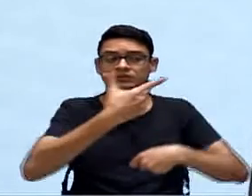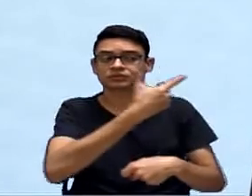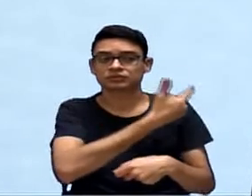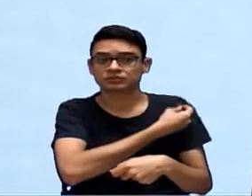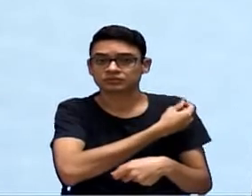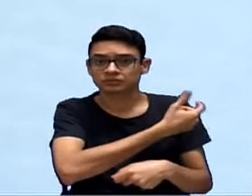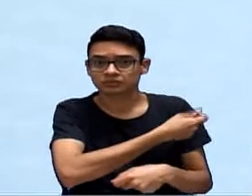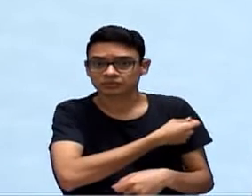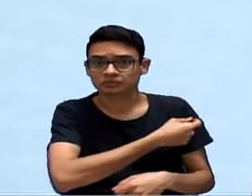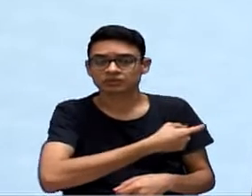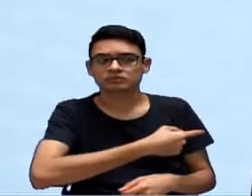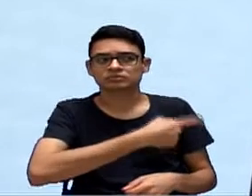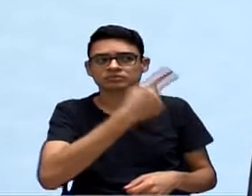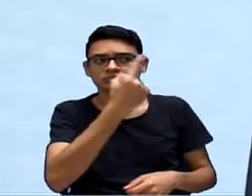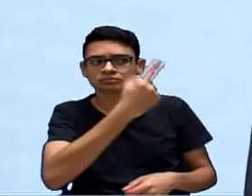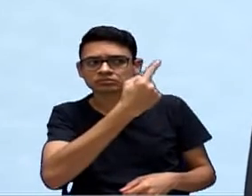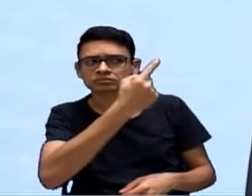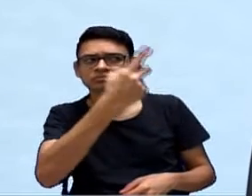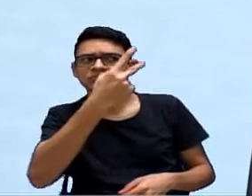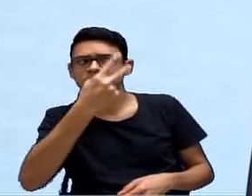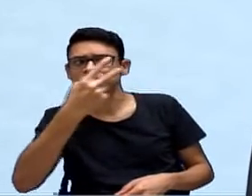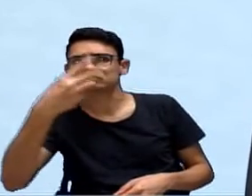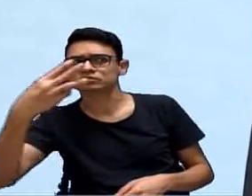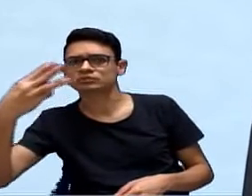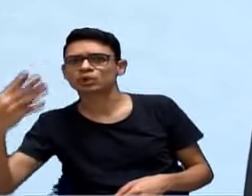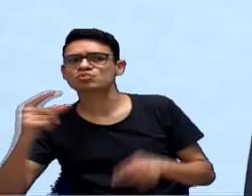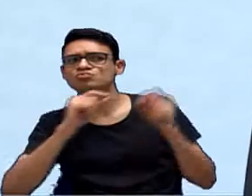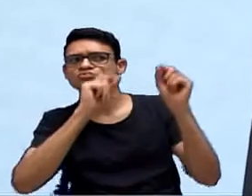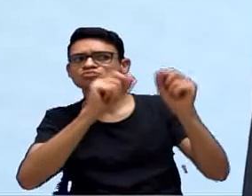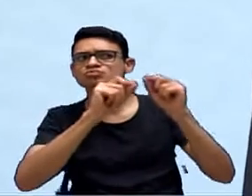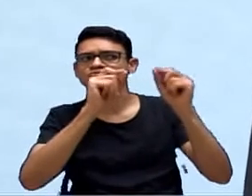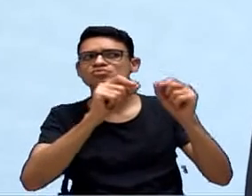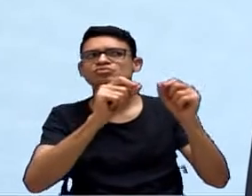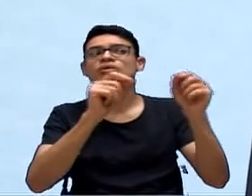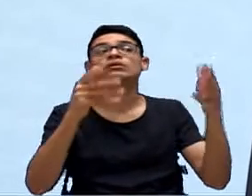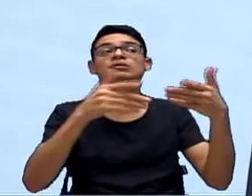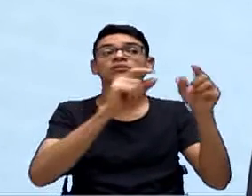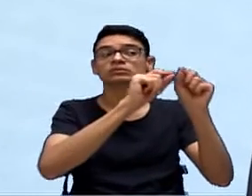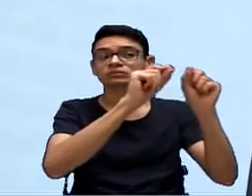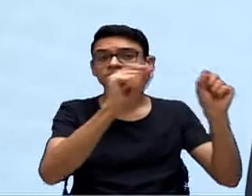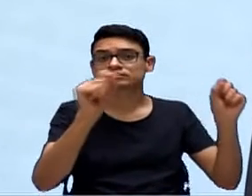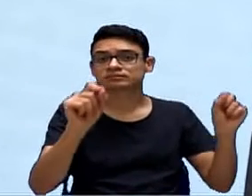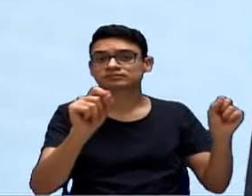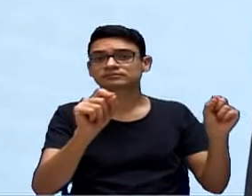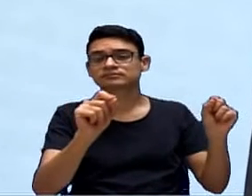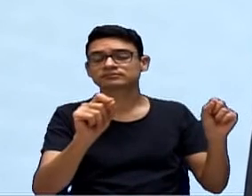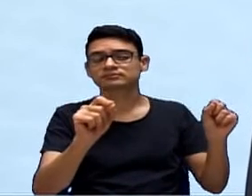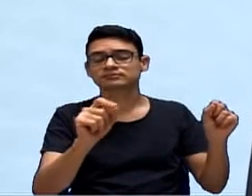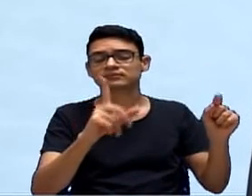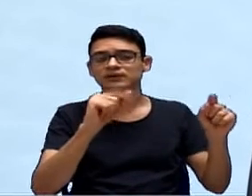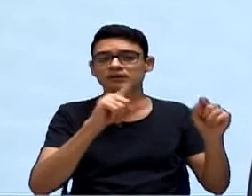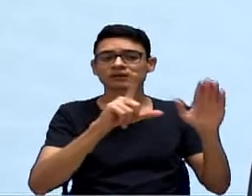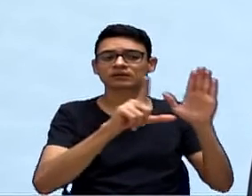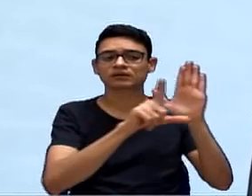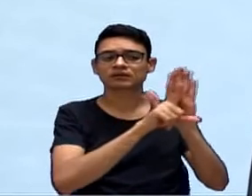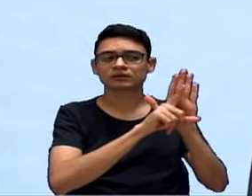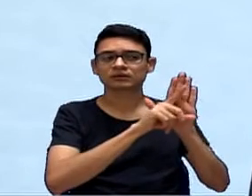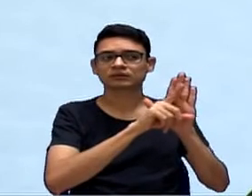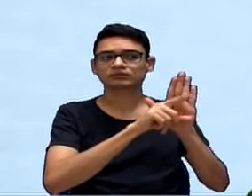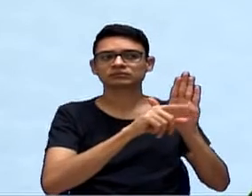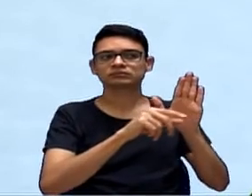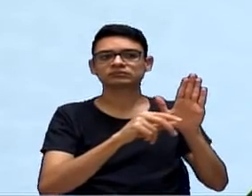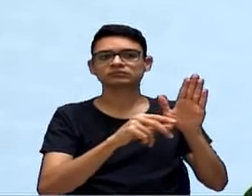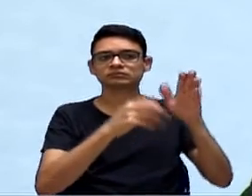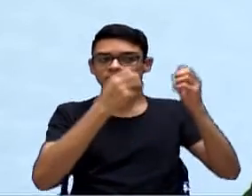dando prioridade, o acesso à informação que é garantido por lei para a população.